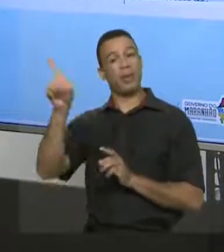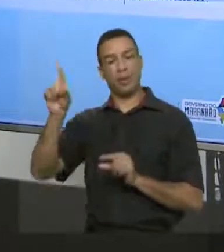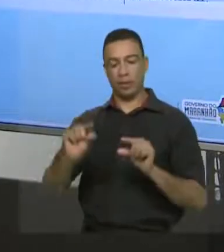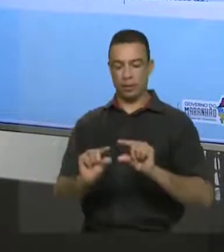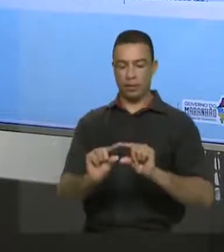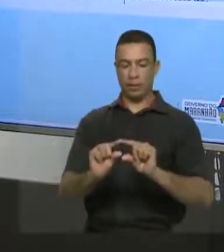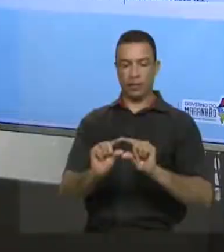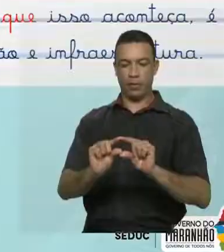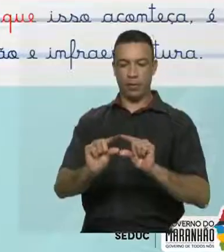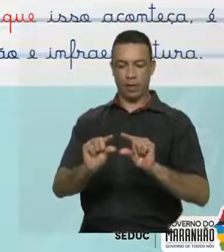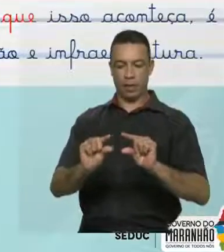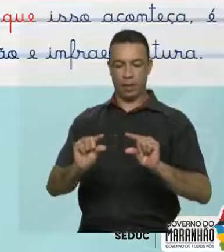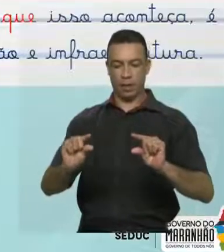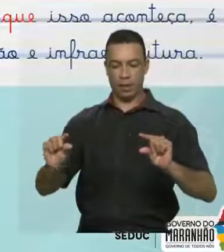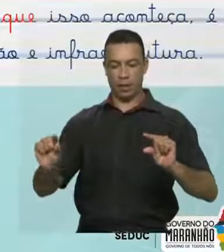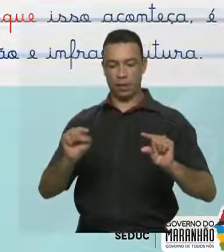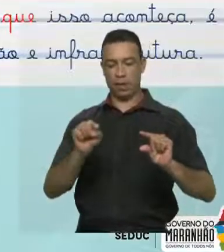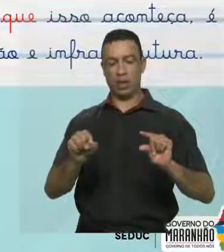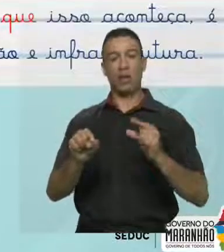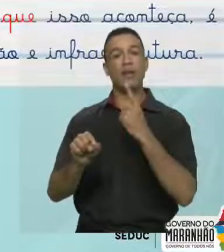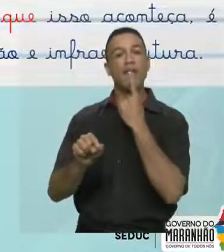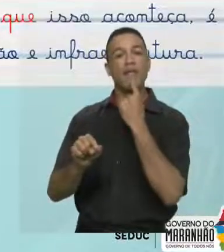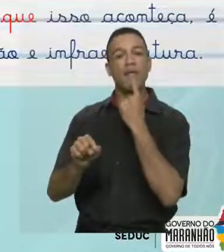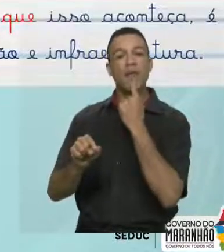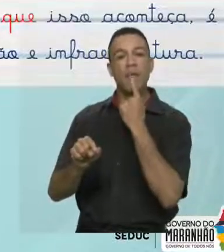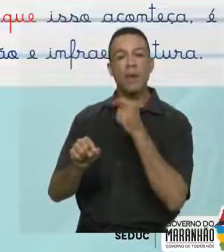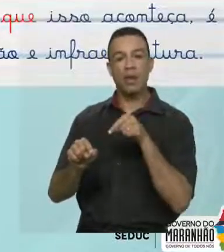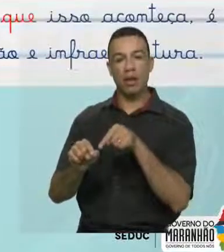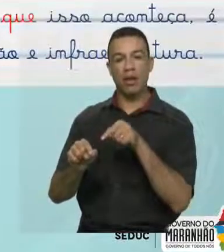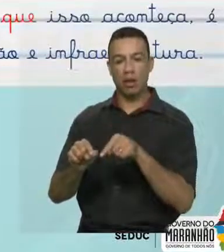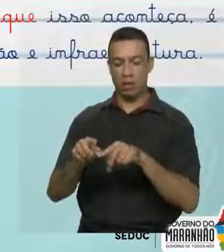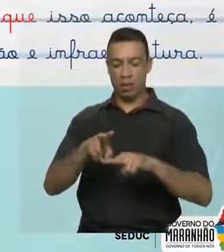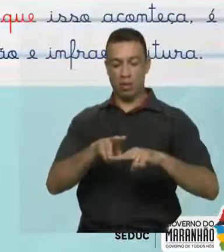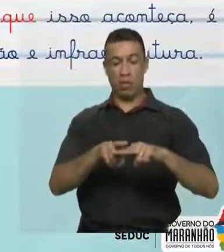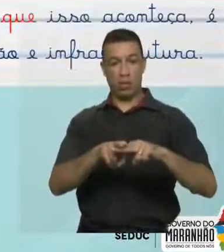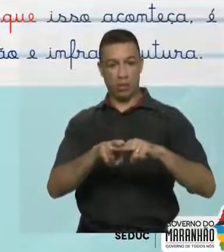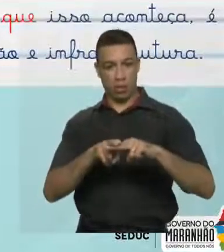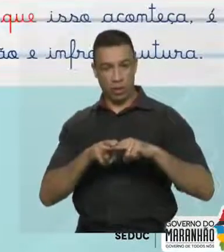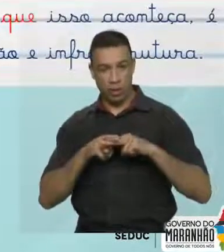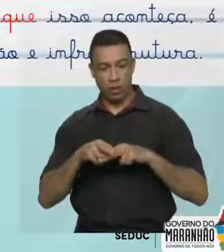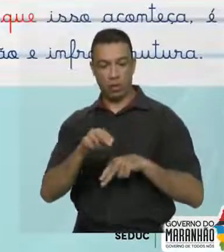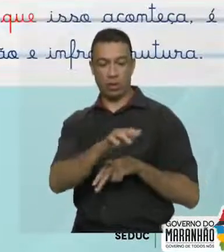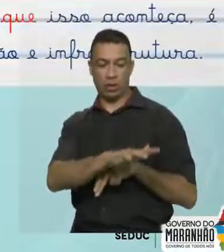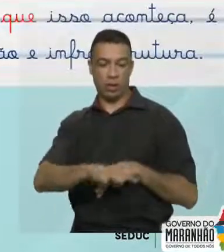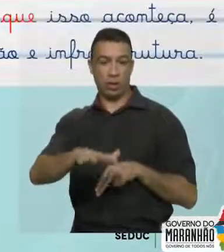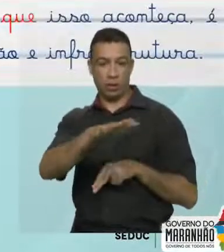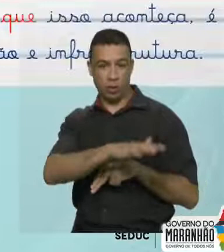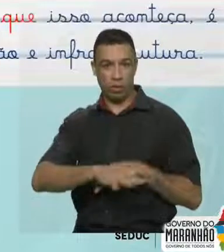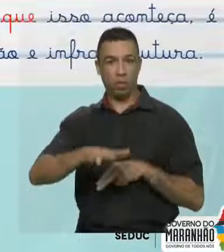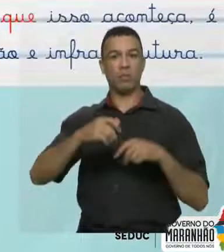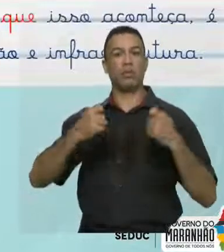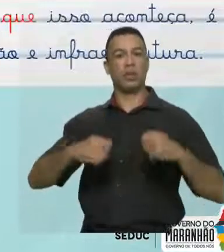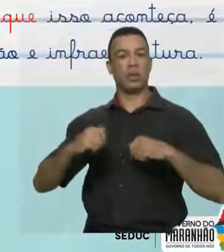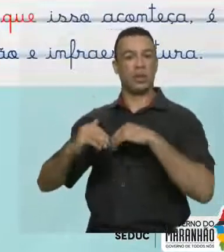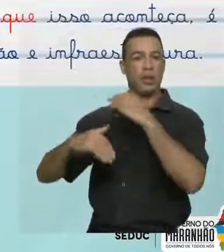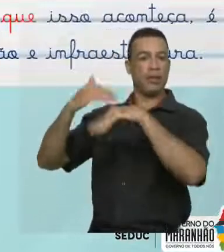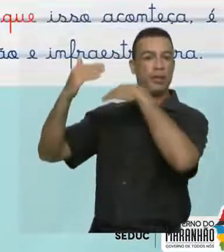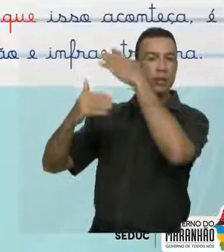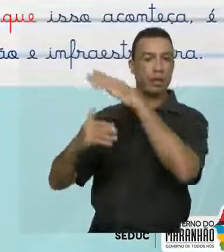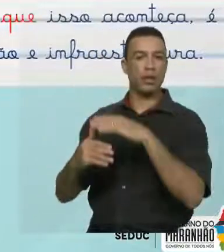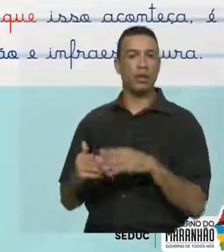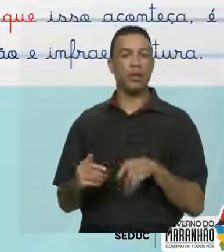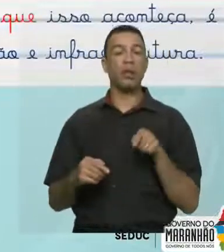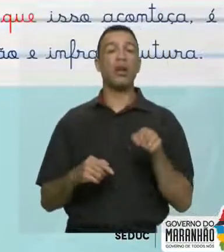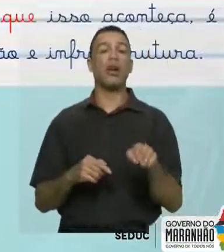tá? Portanto, esse setor necessita de avanços, né? Todos vocês conhecem muito bem essa conjunção. É